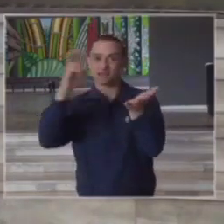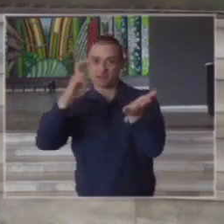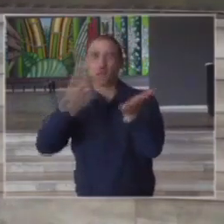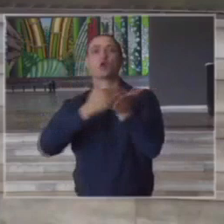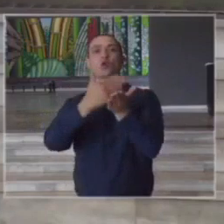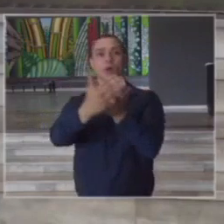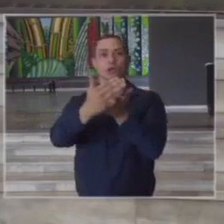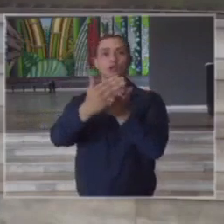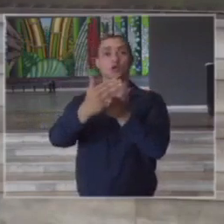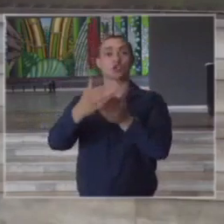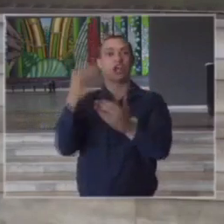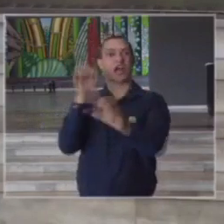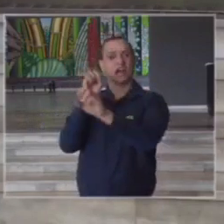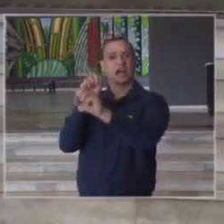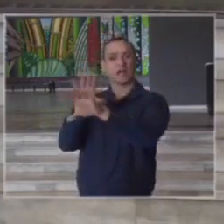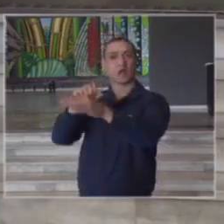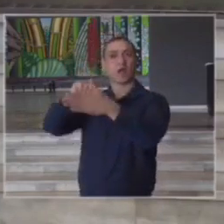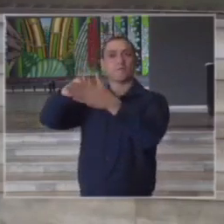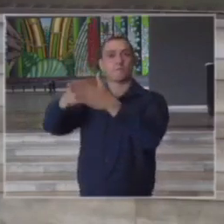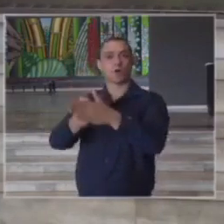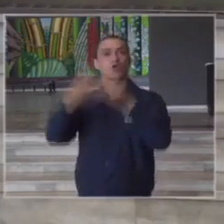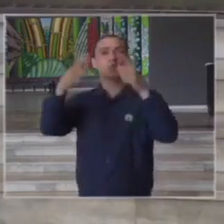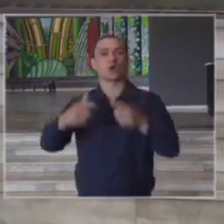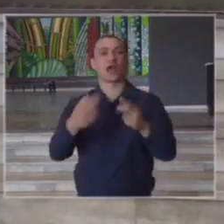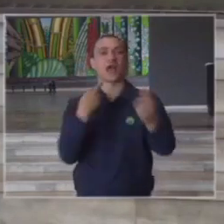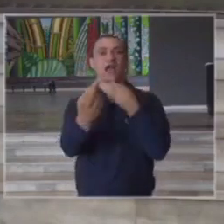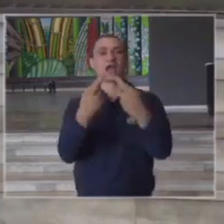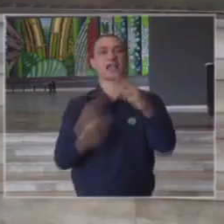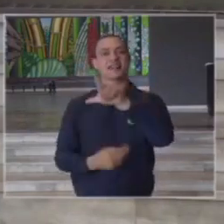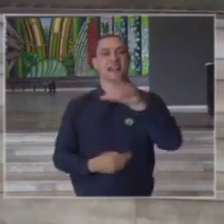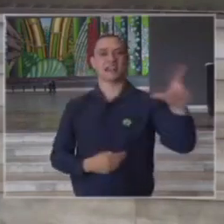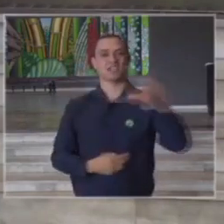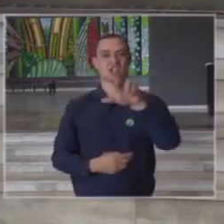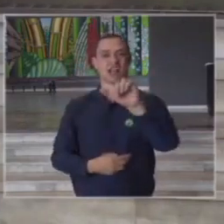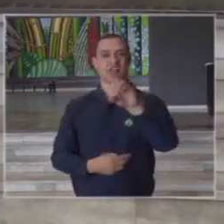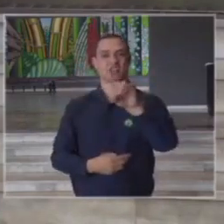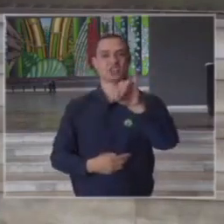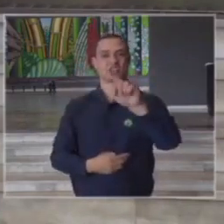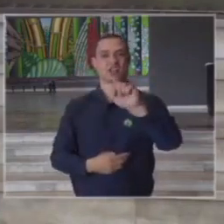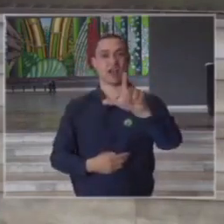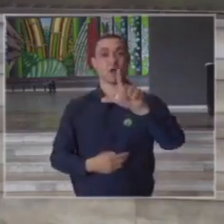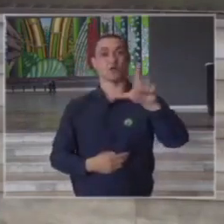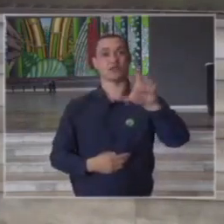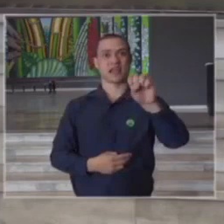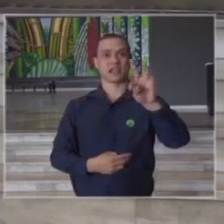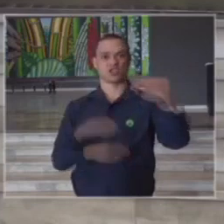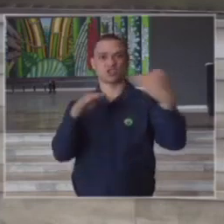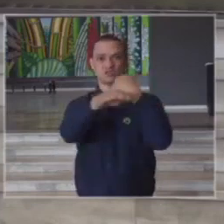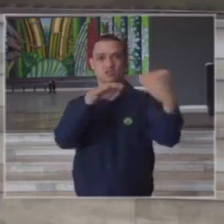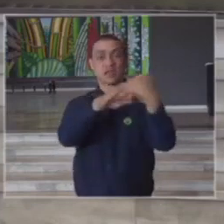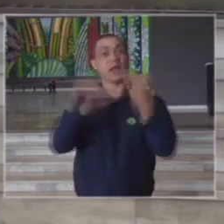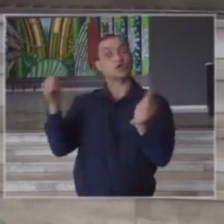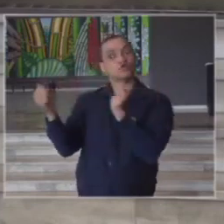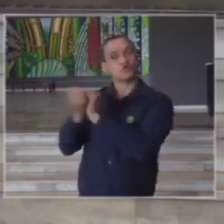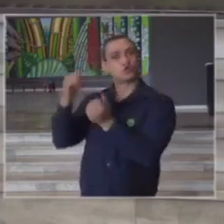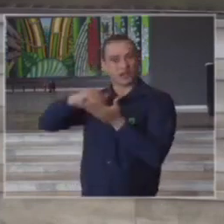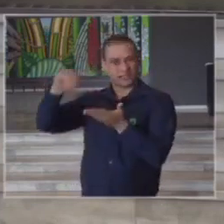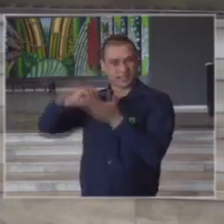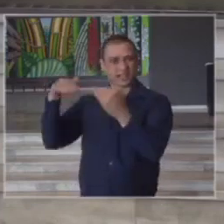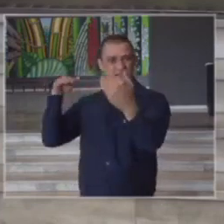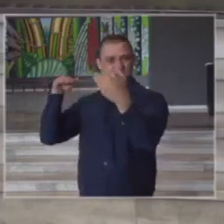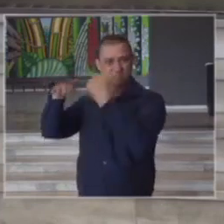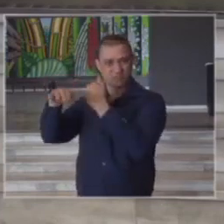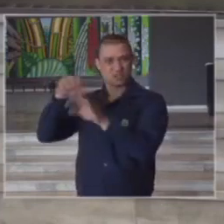bloqueio educativo na Radial Leste uma ação conjunta da Secretaria Municipal de Transportes com a Secretaria